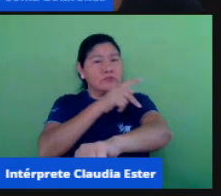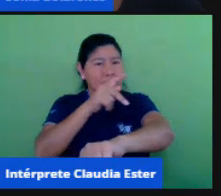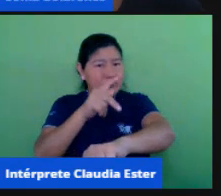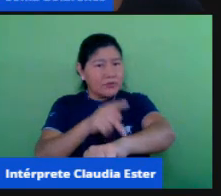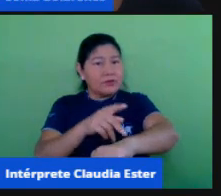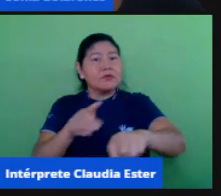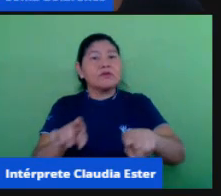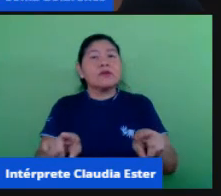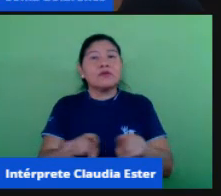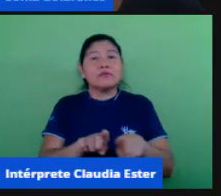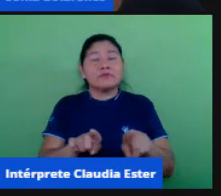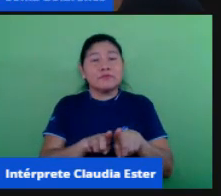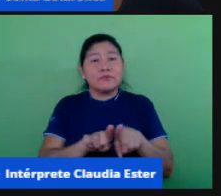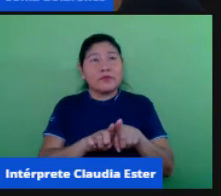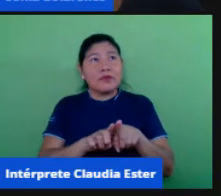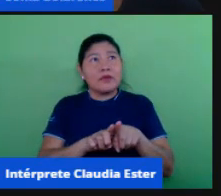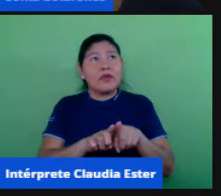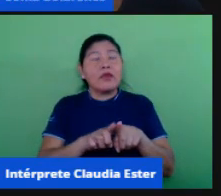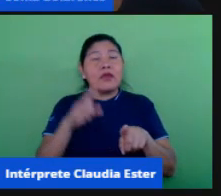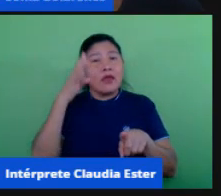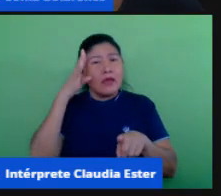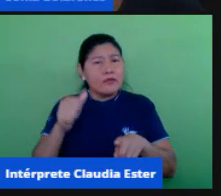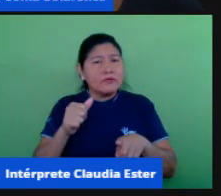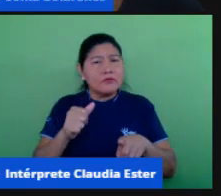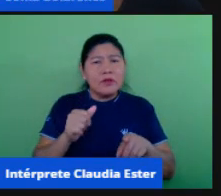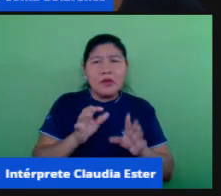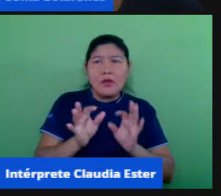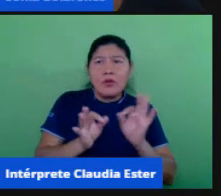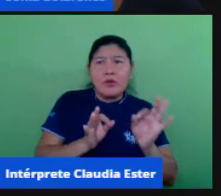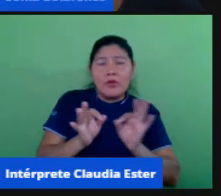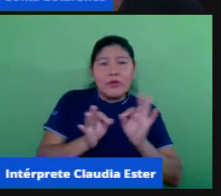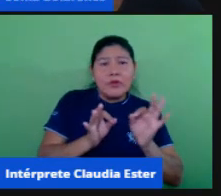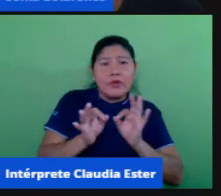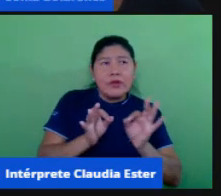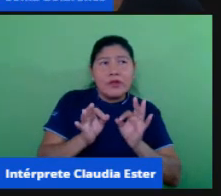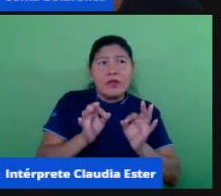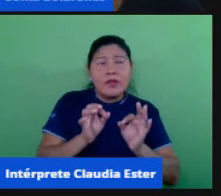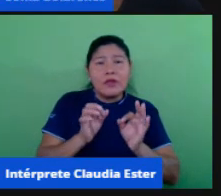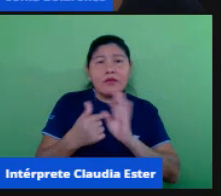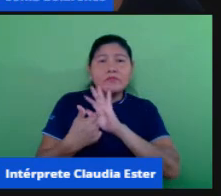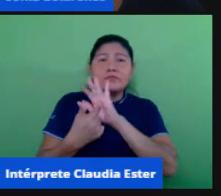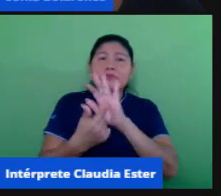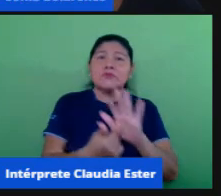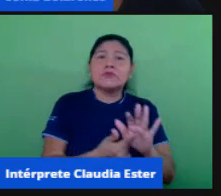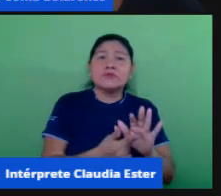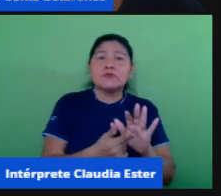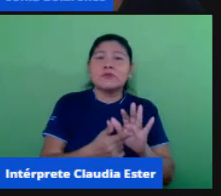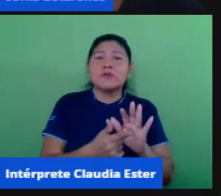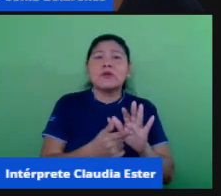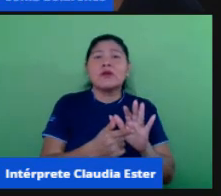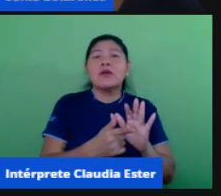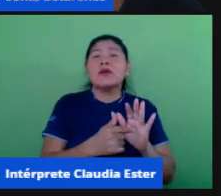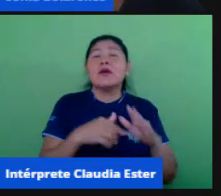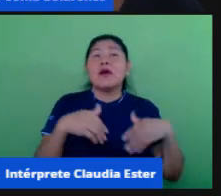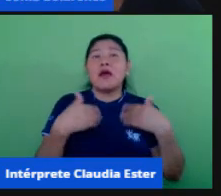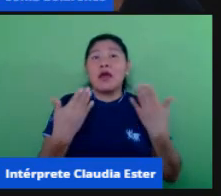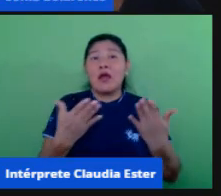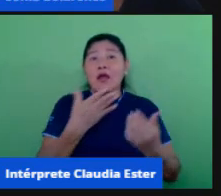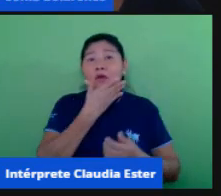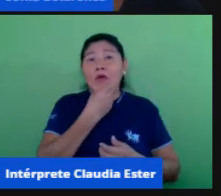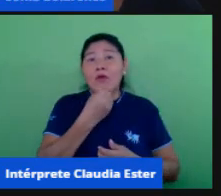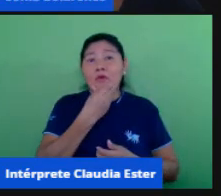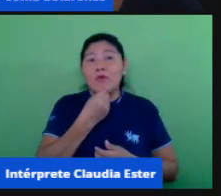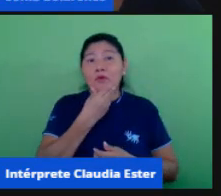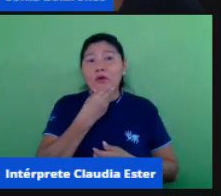construir toda a discussão aqui numa perspectiva freiriana, tendo em vista o centenário de Paulo